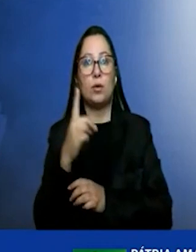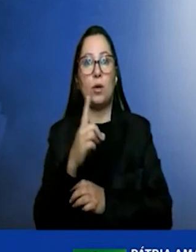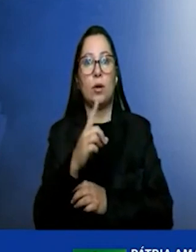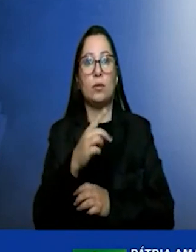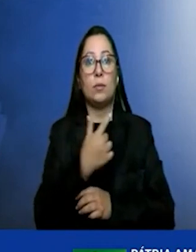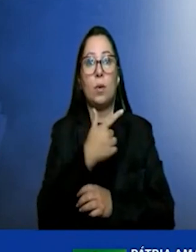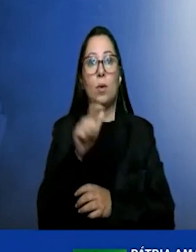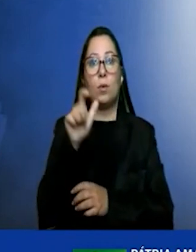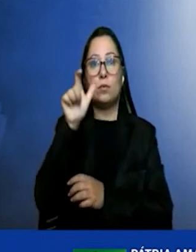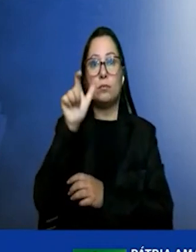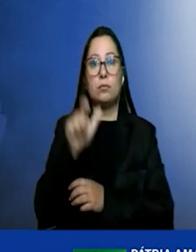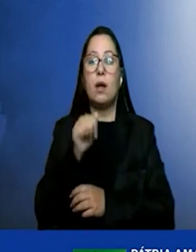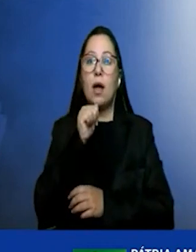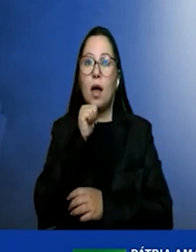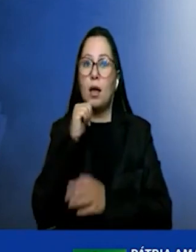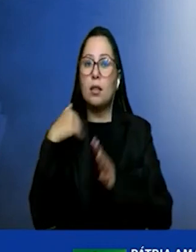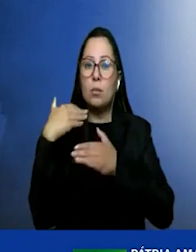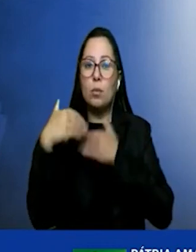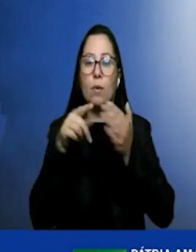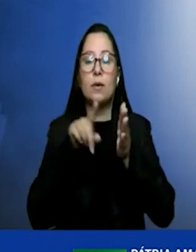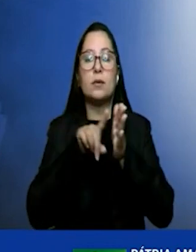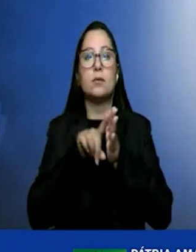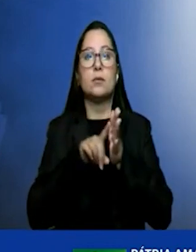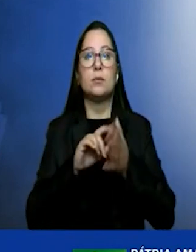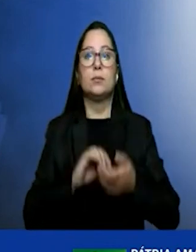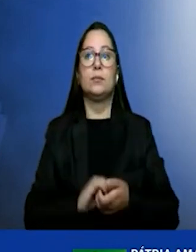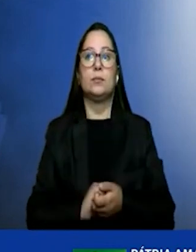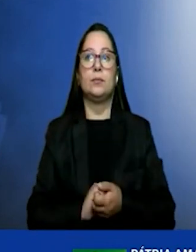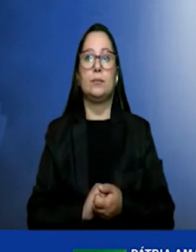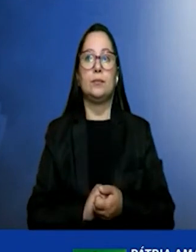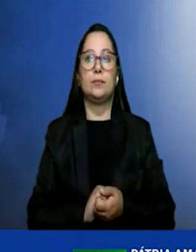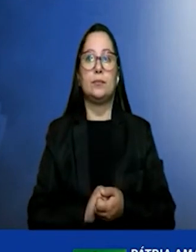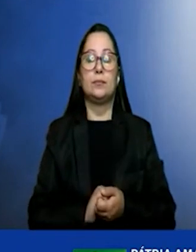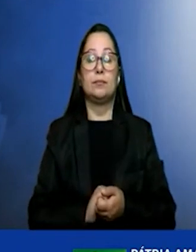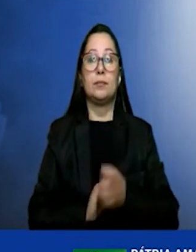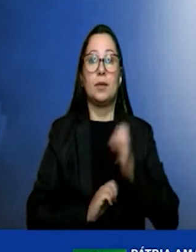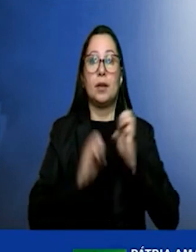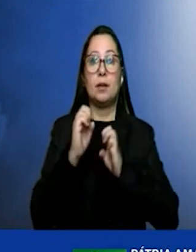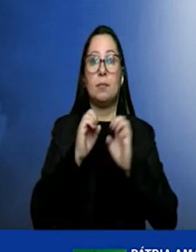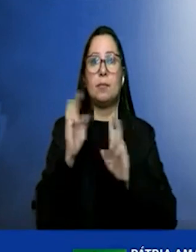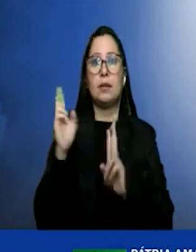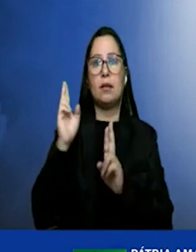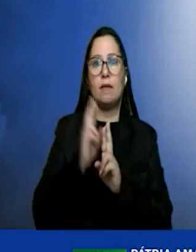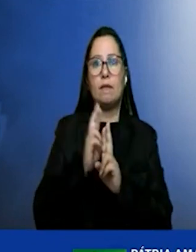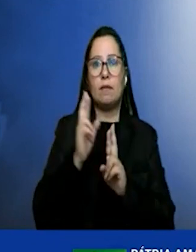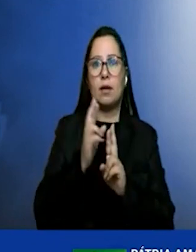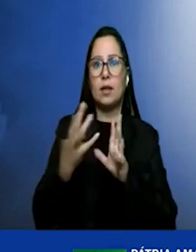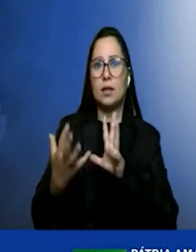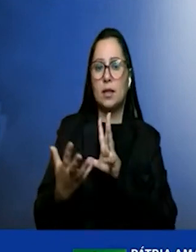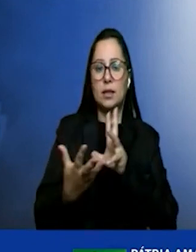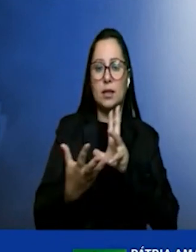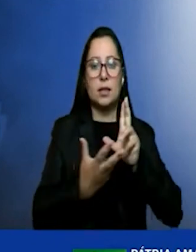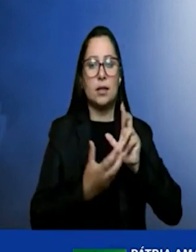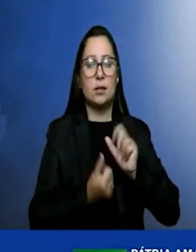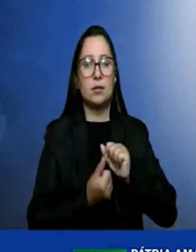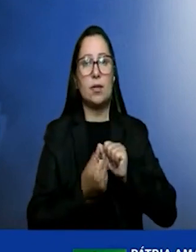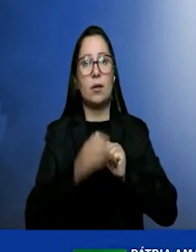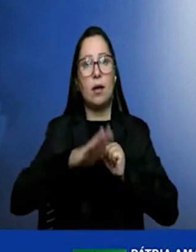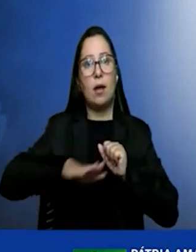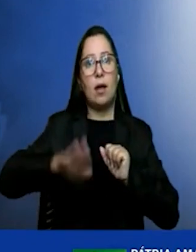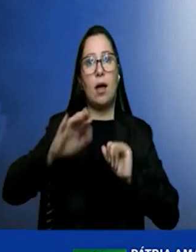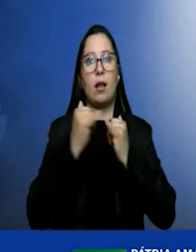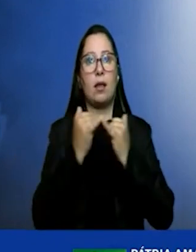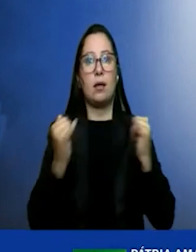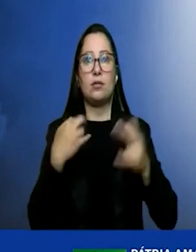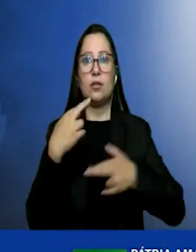estão em estudo. São empresas referências internacionais e nacionais da área de energias renováveis e